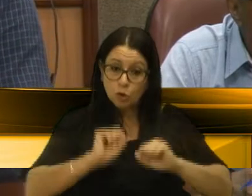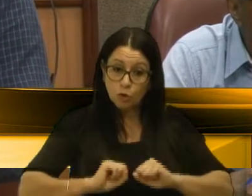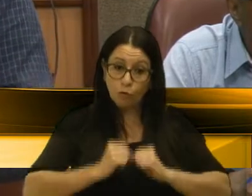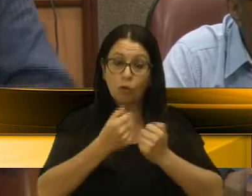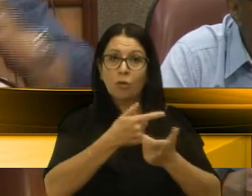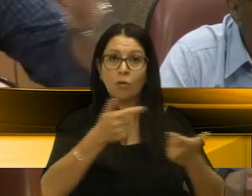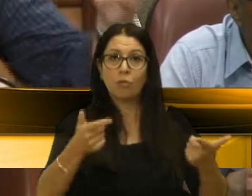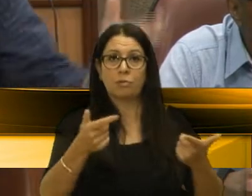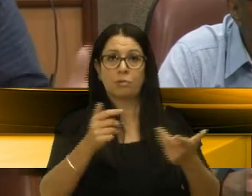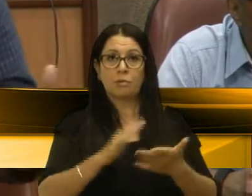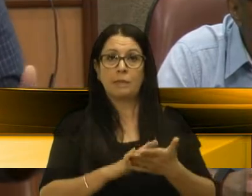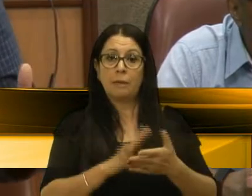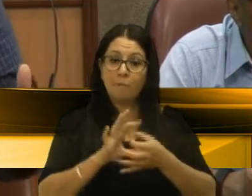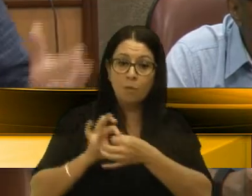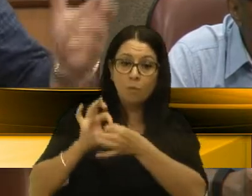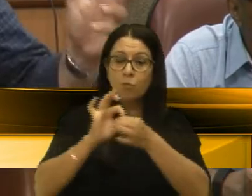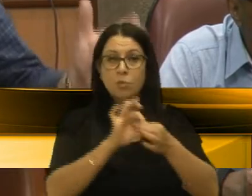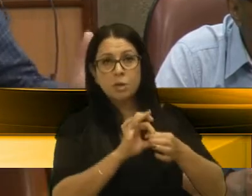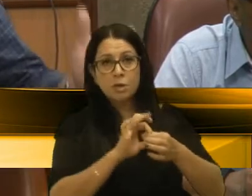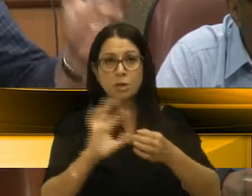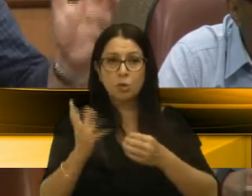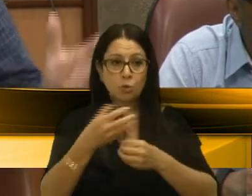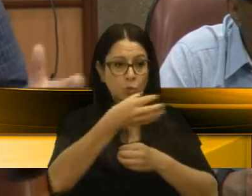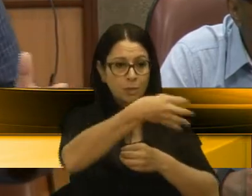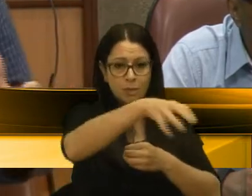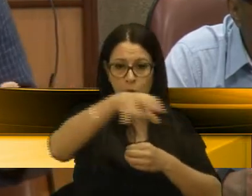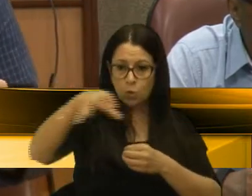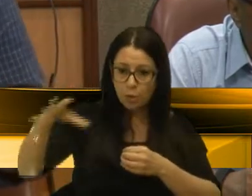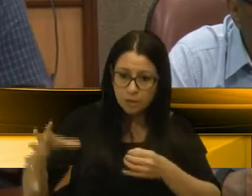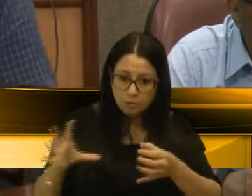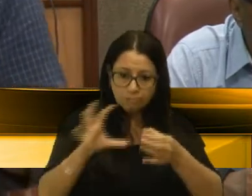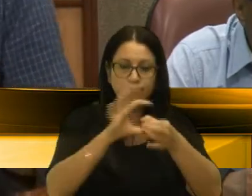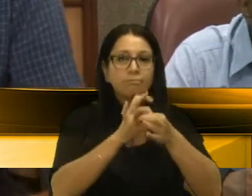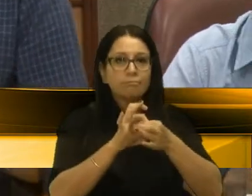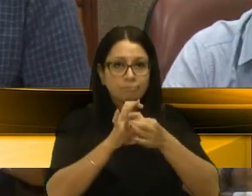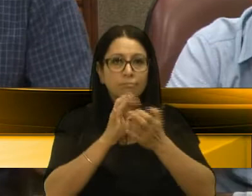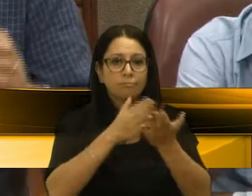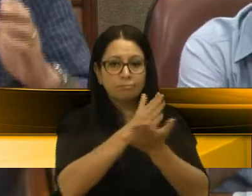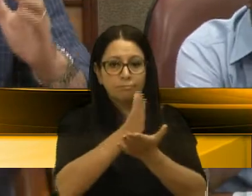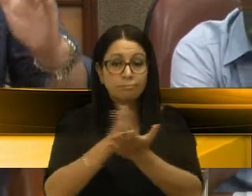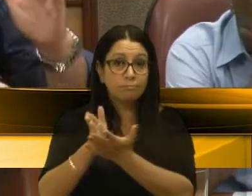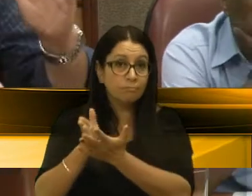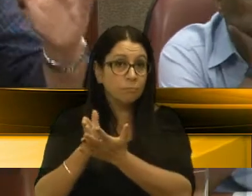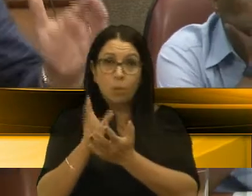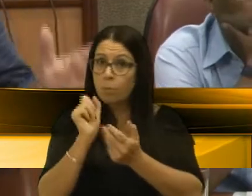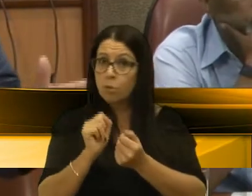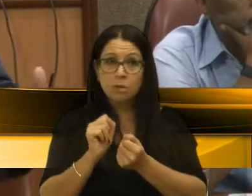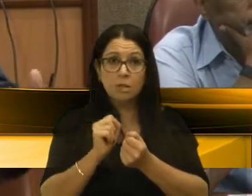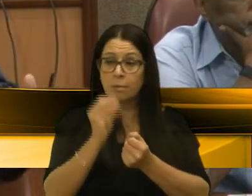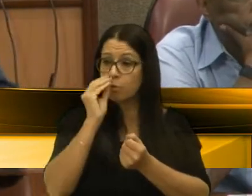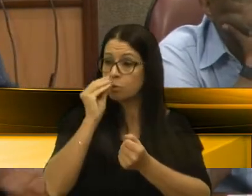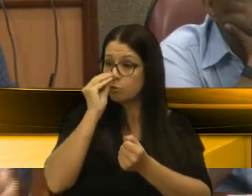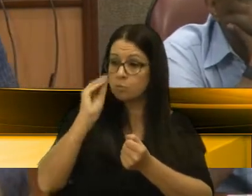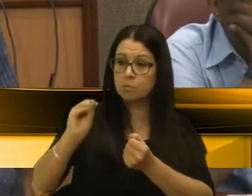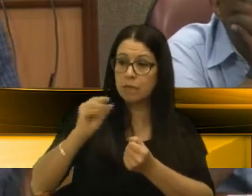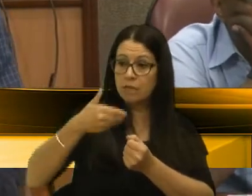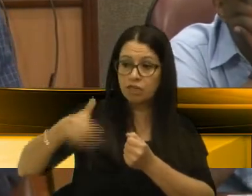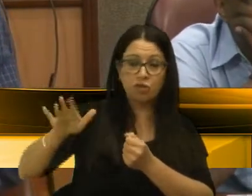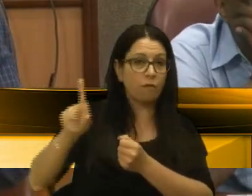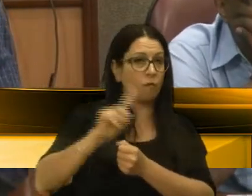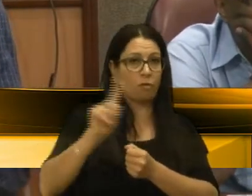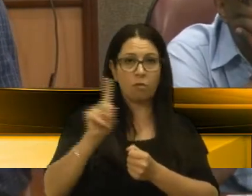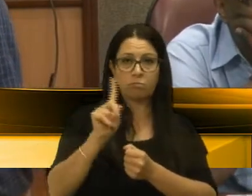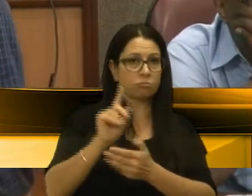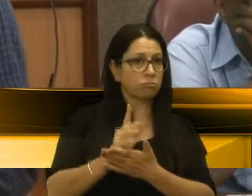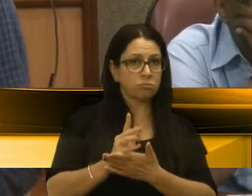para unir todos os setores e segmentos e nós não podemos deixar ninguém de fora. Eu entendo que o